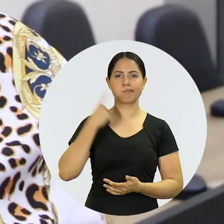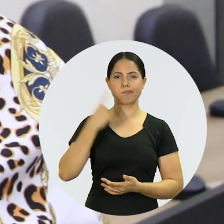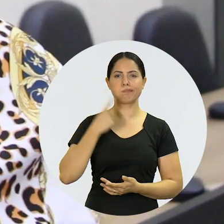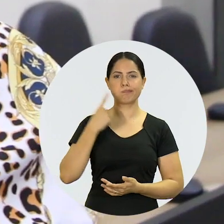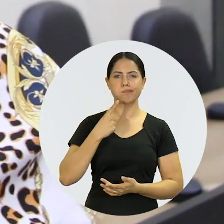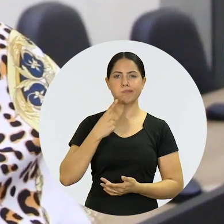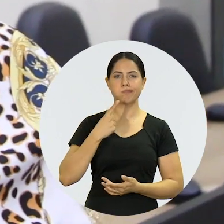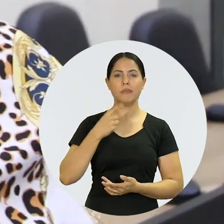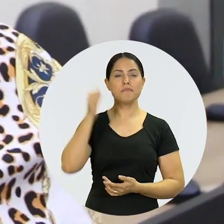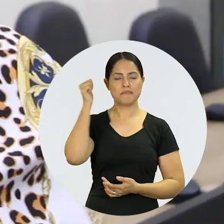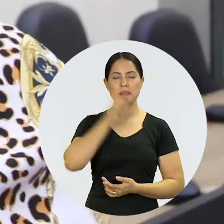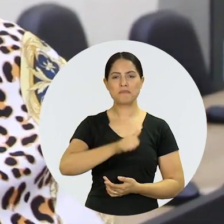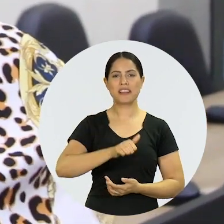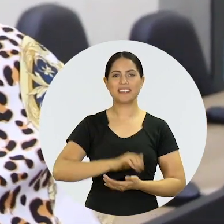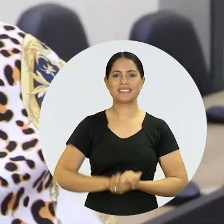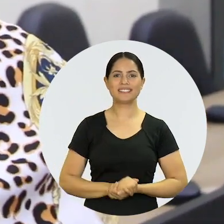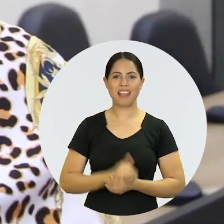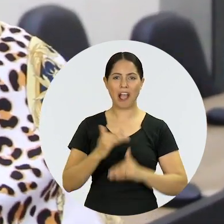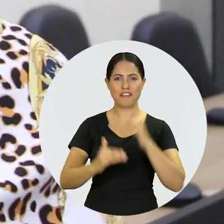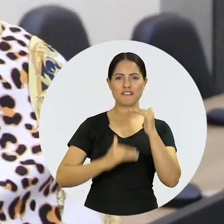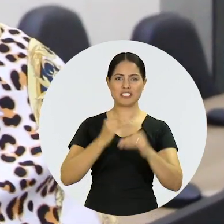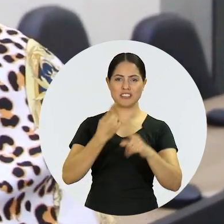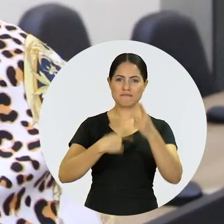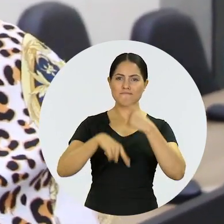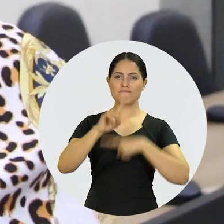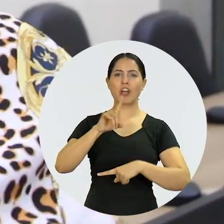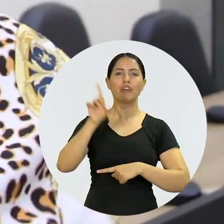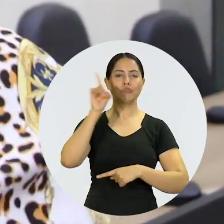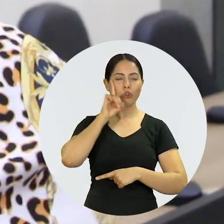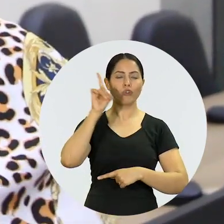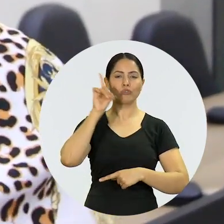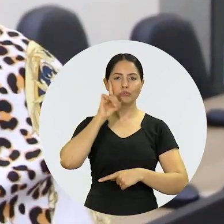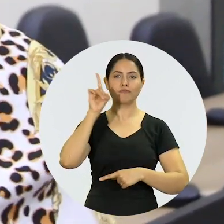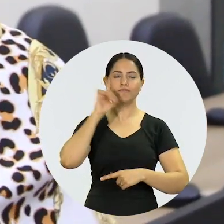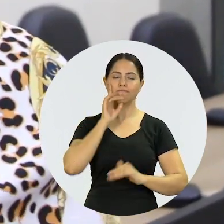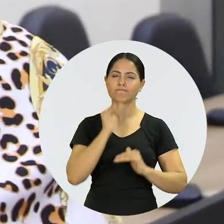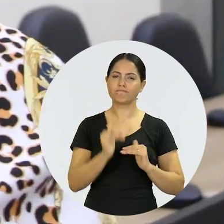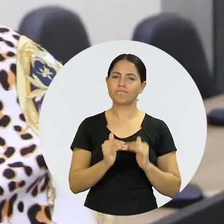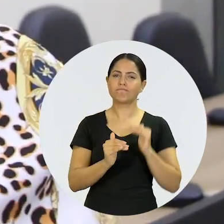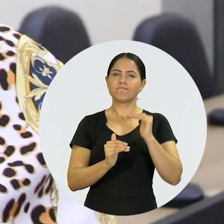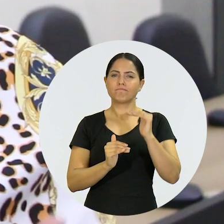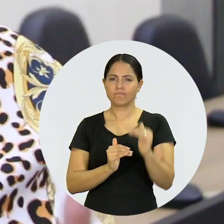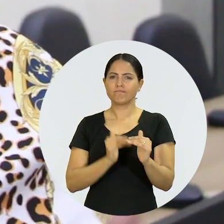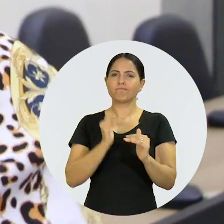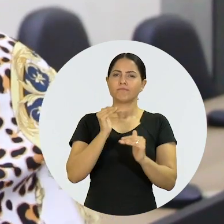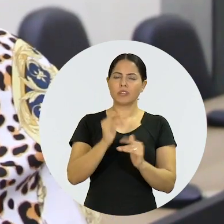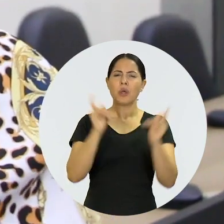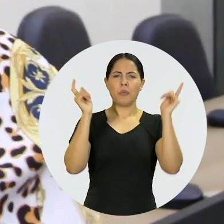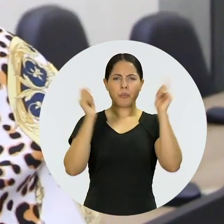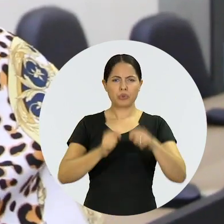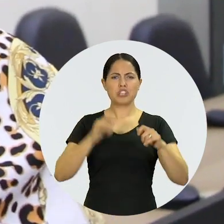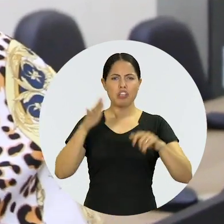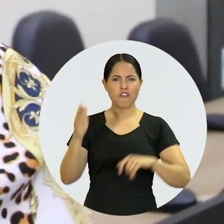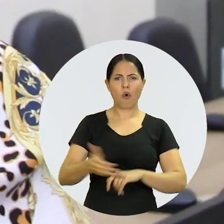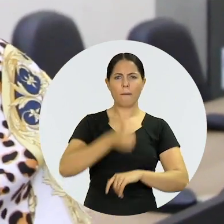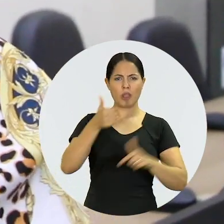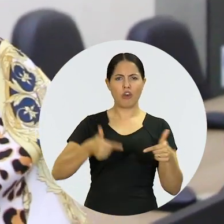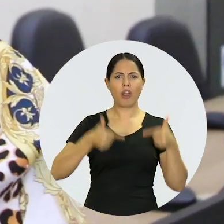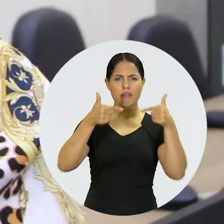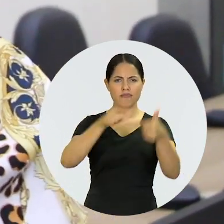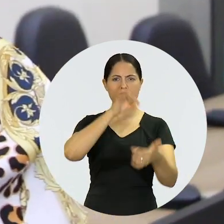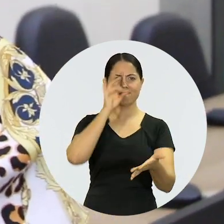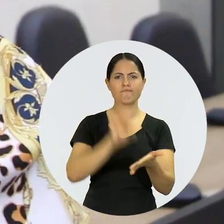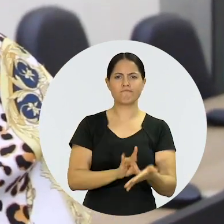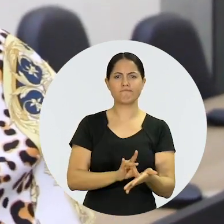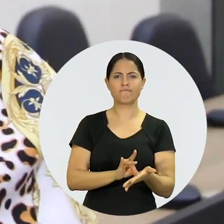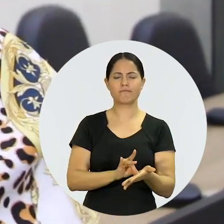na advocacia e aí feminina. Avançando cada dia a fim de melhorar e atuar